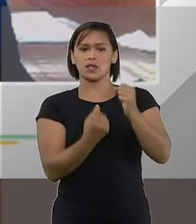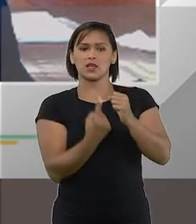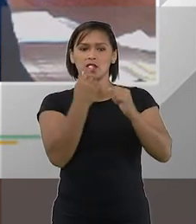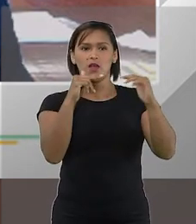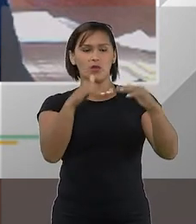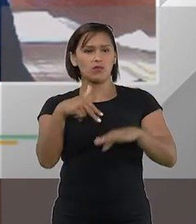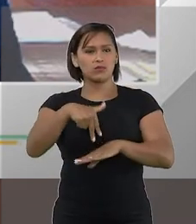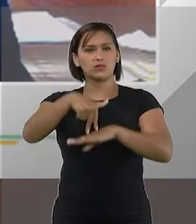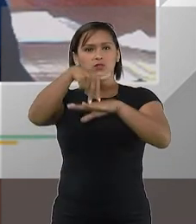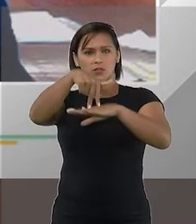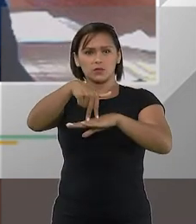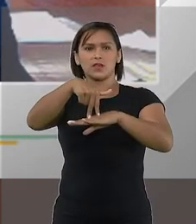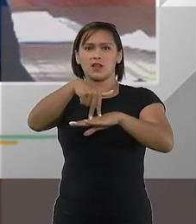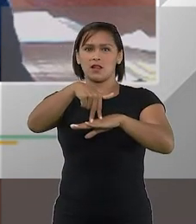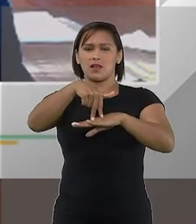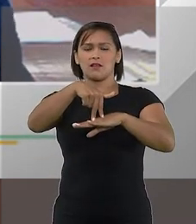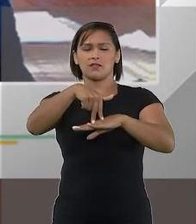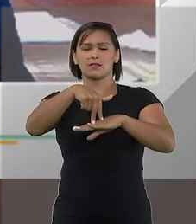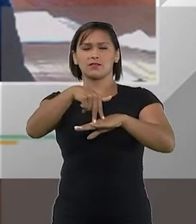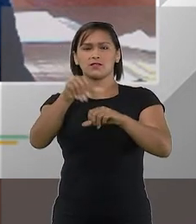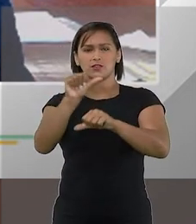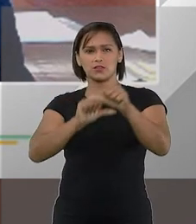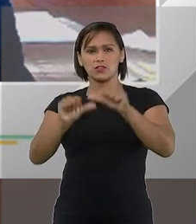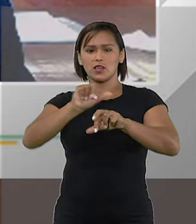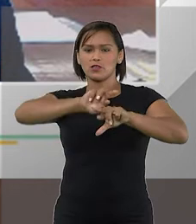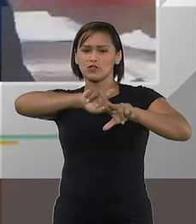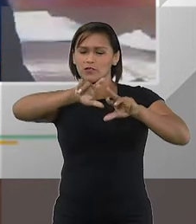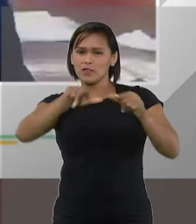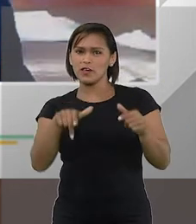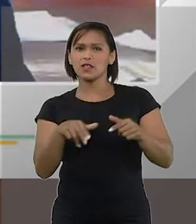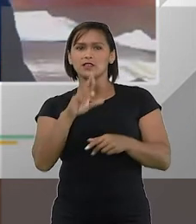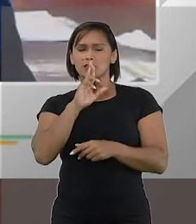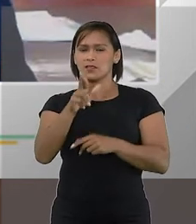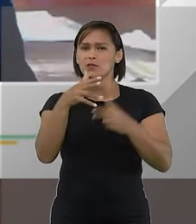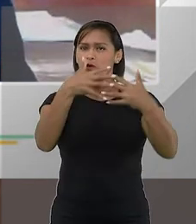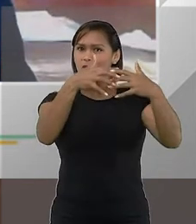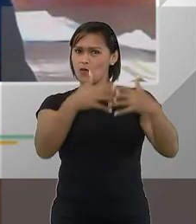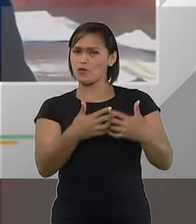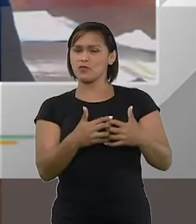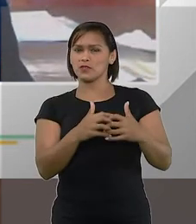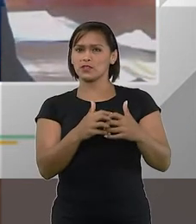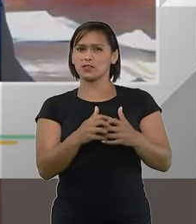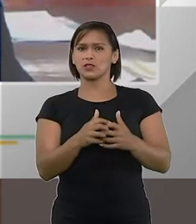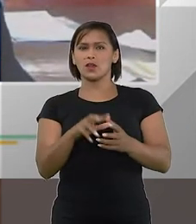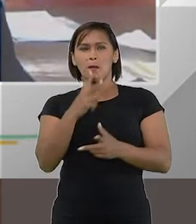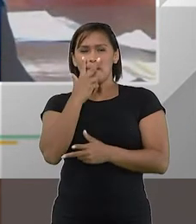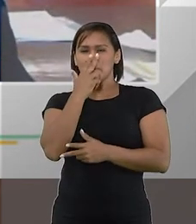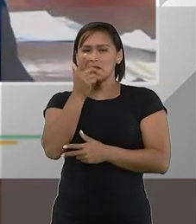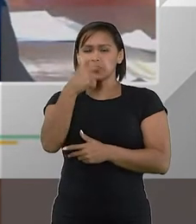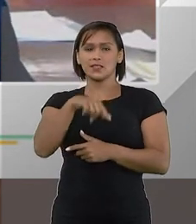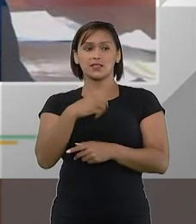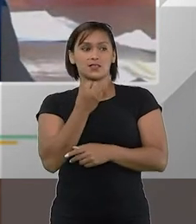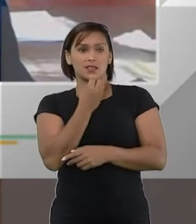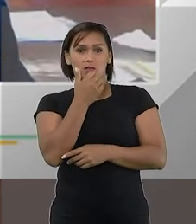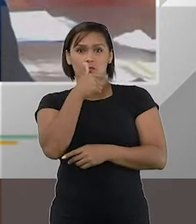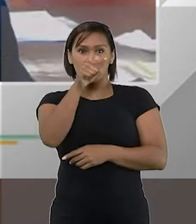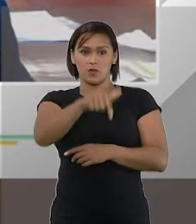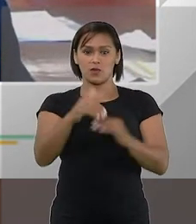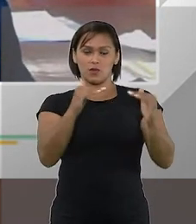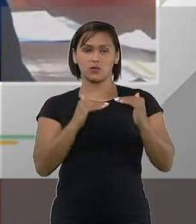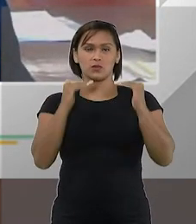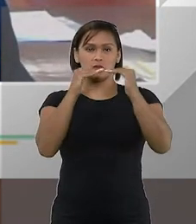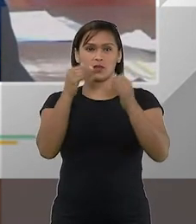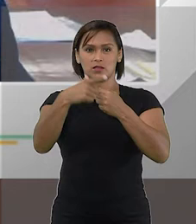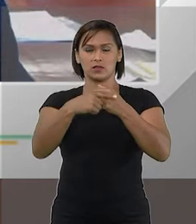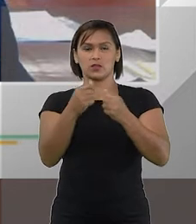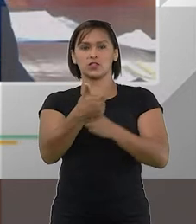dos pilares dos métodos alternativos de solução de conflitos, parece que a grande sacada dessa propositura